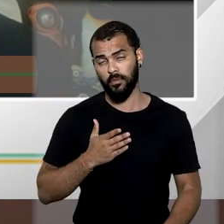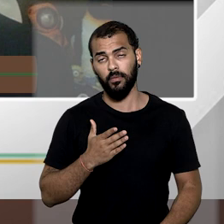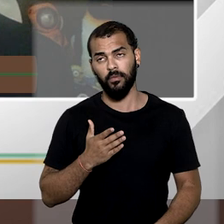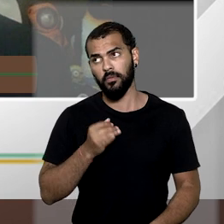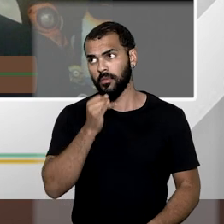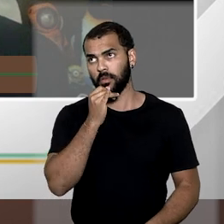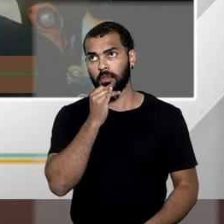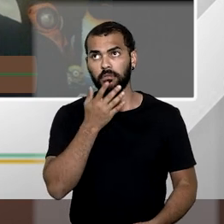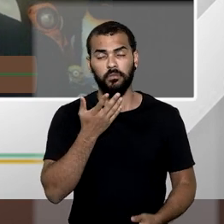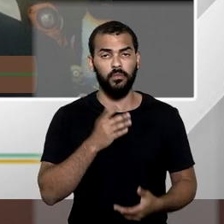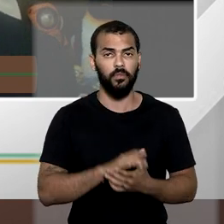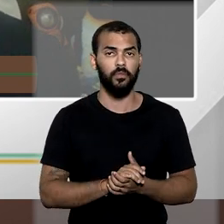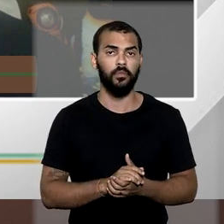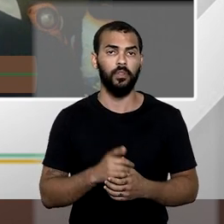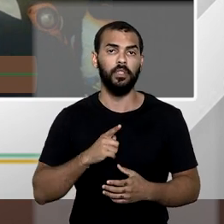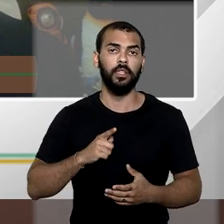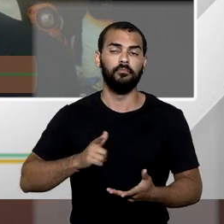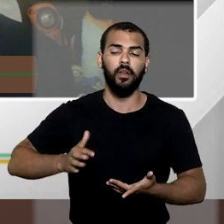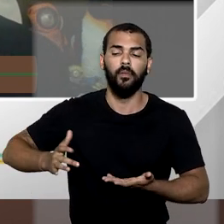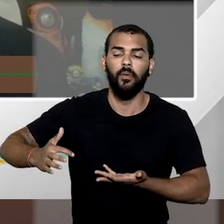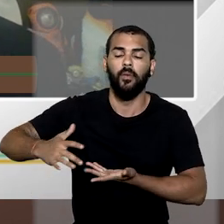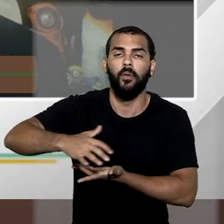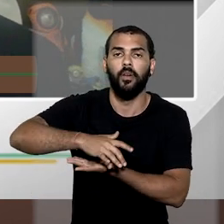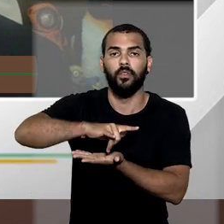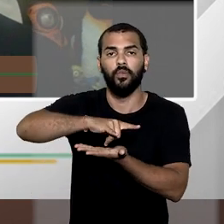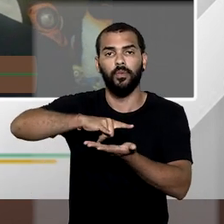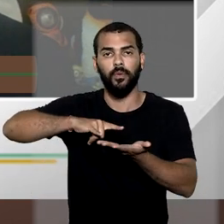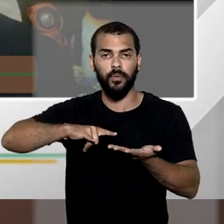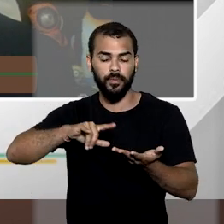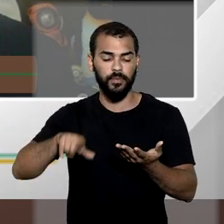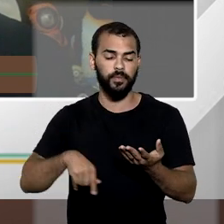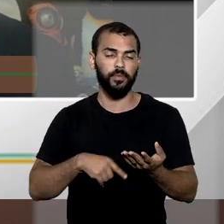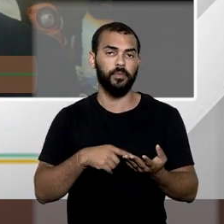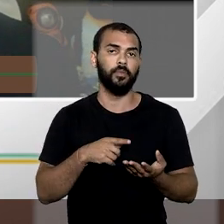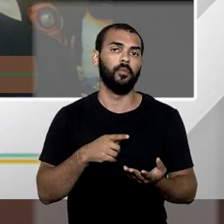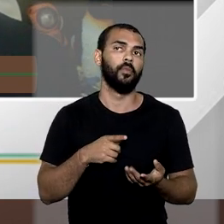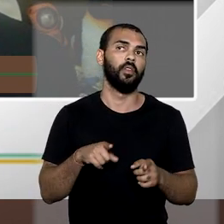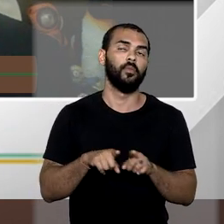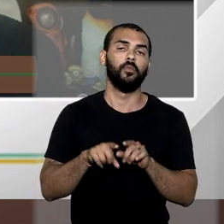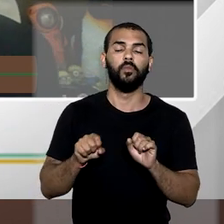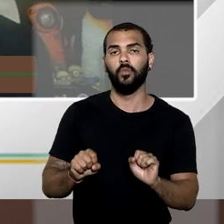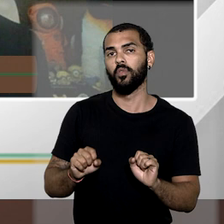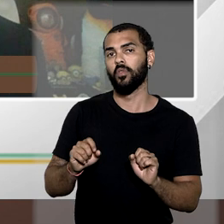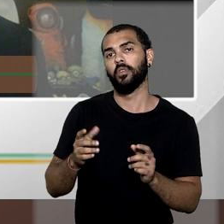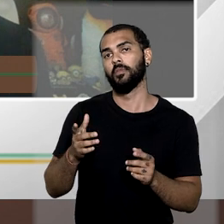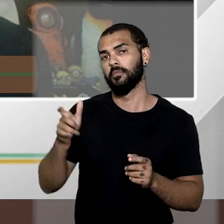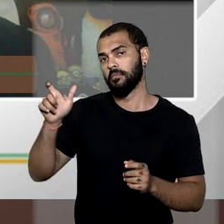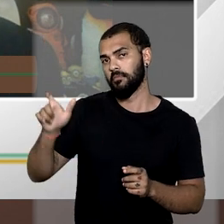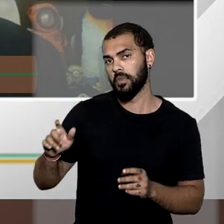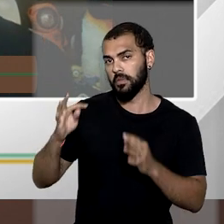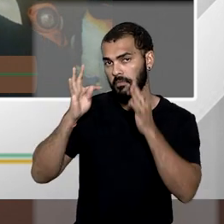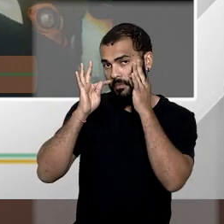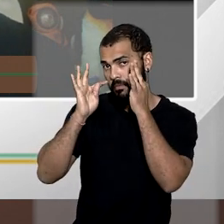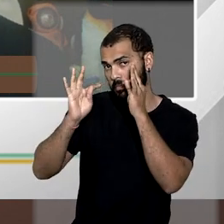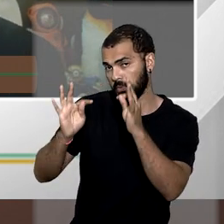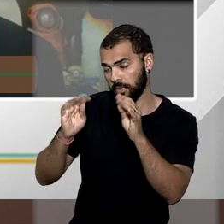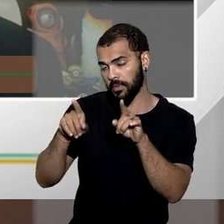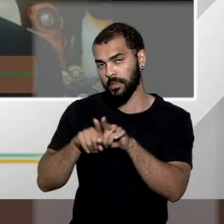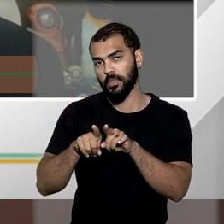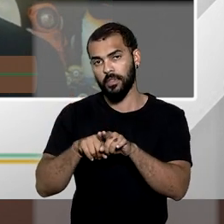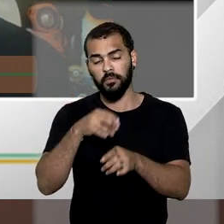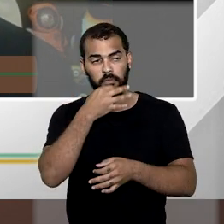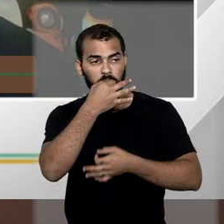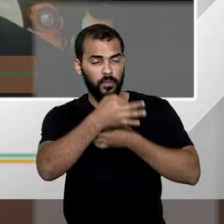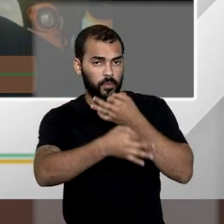por exemplo juntada de documentos eventualmente depoimentos de algumas pessoas experimentadas